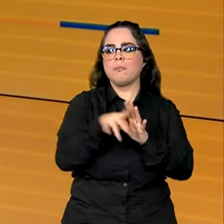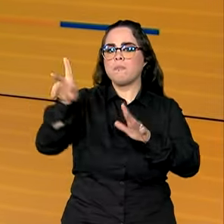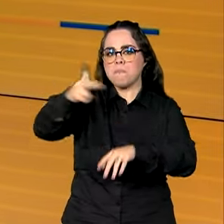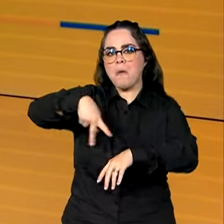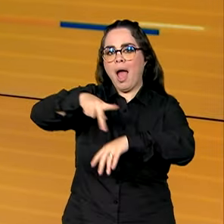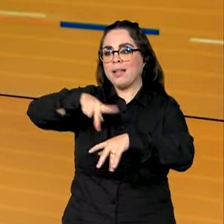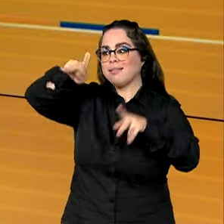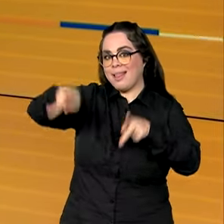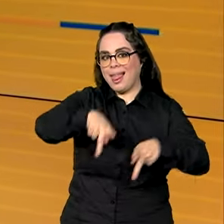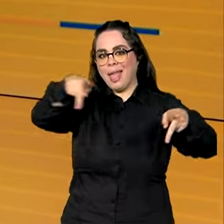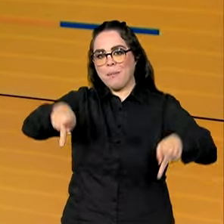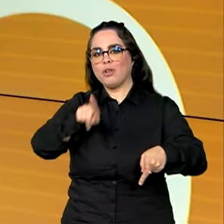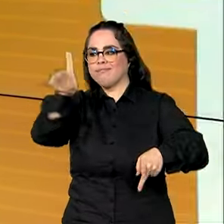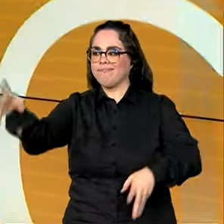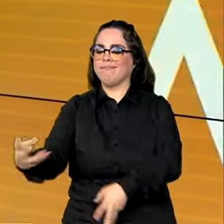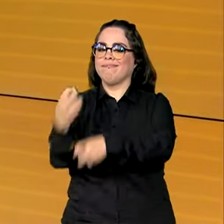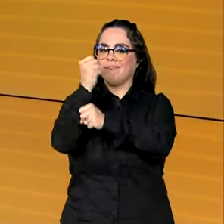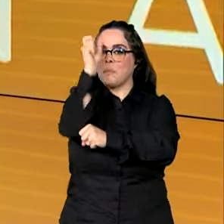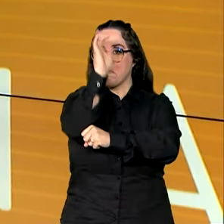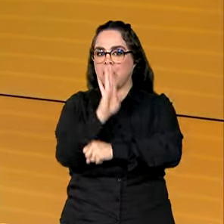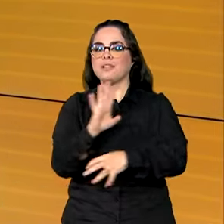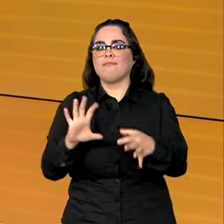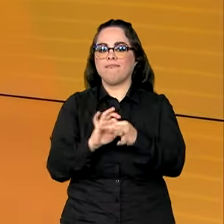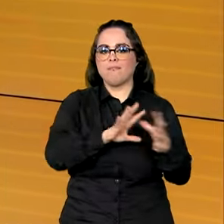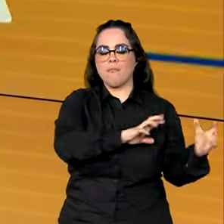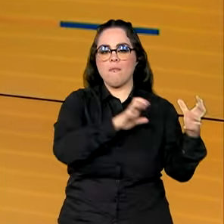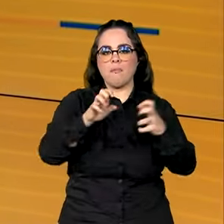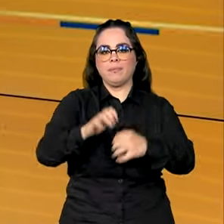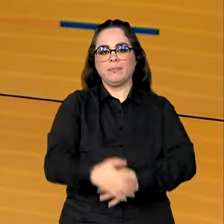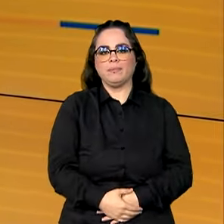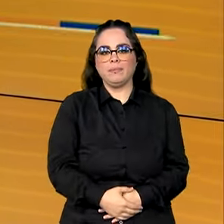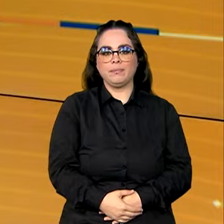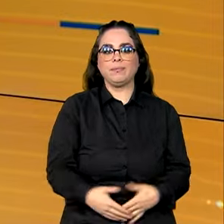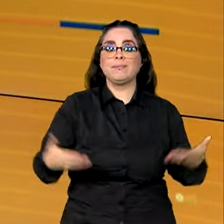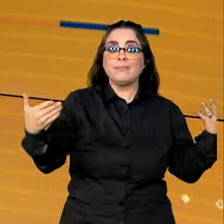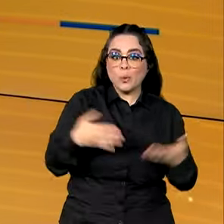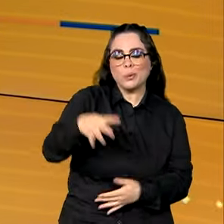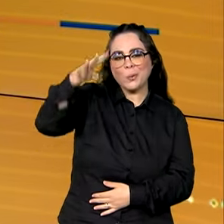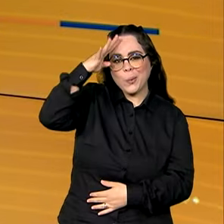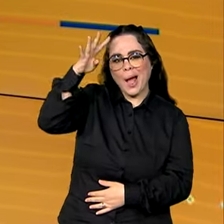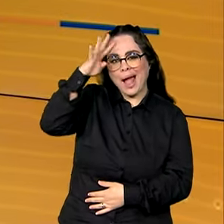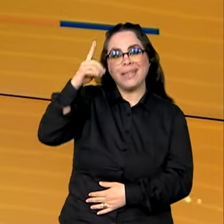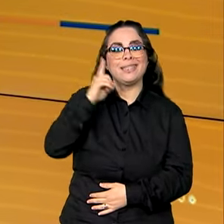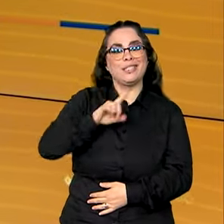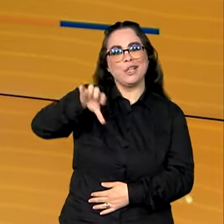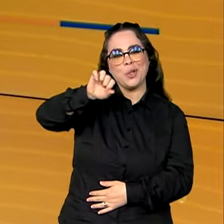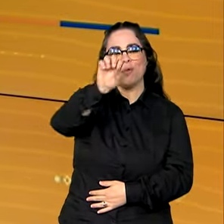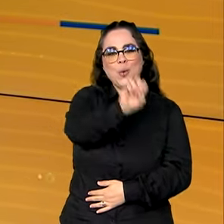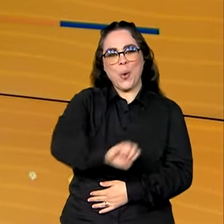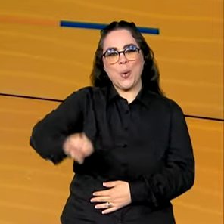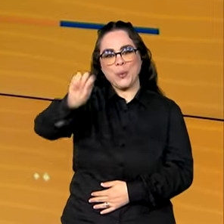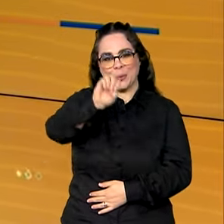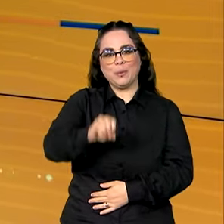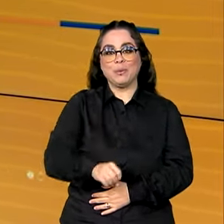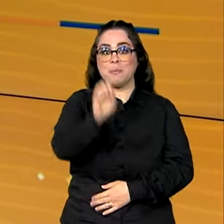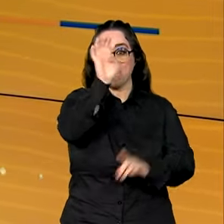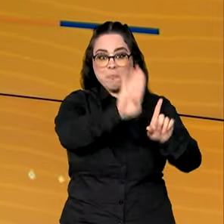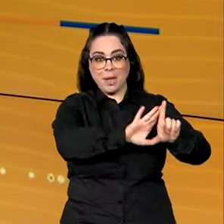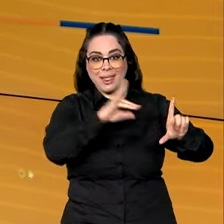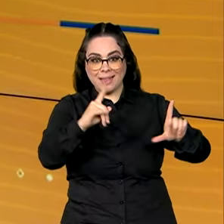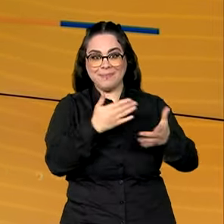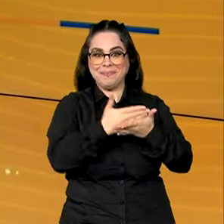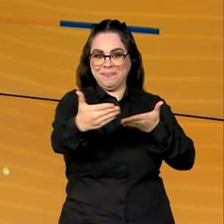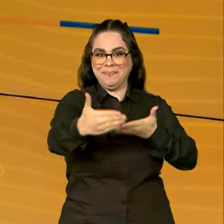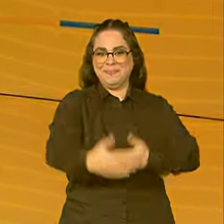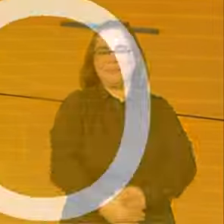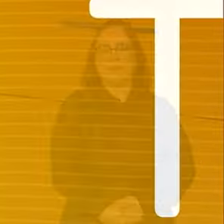está a caminho do Líbano para resgatar brasileiros na zona de conflito. Quarta-feira, 9 de outubro, o Brasil em Dia começa